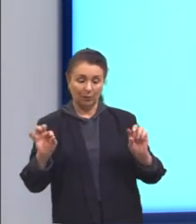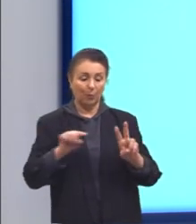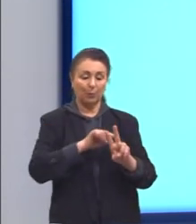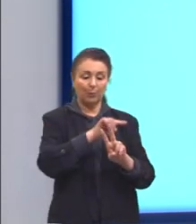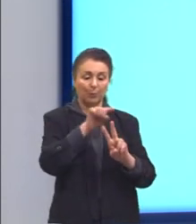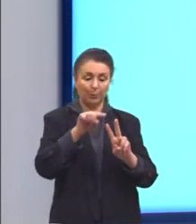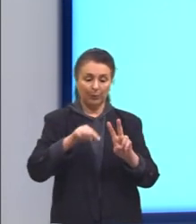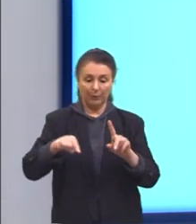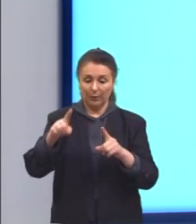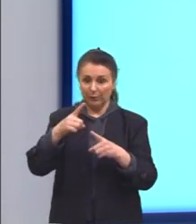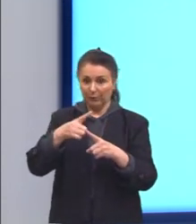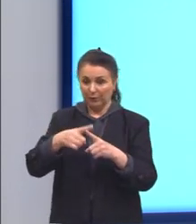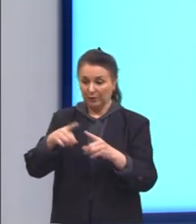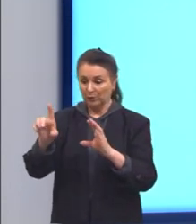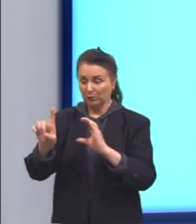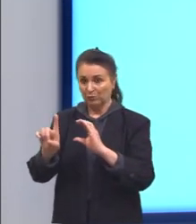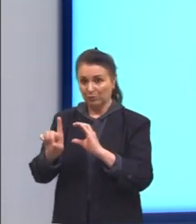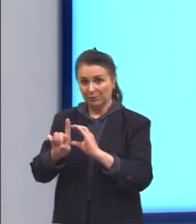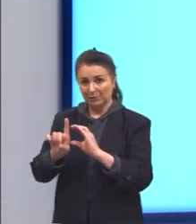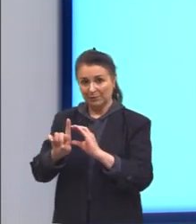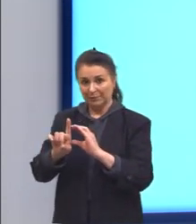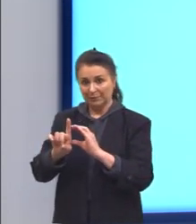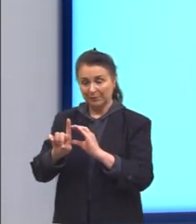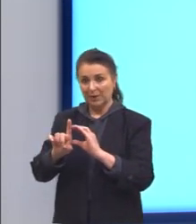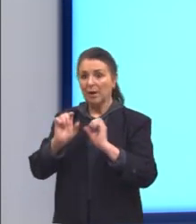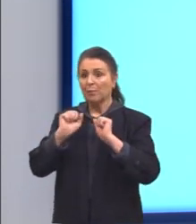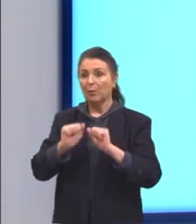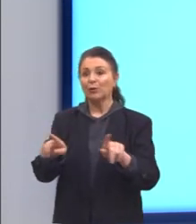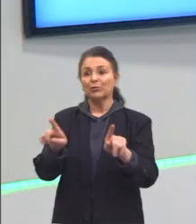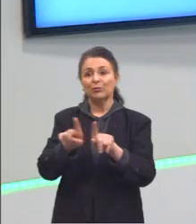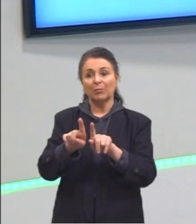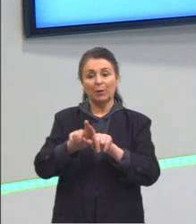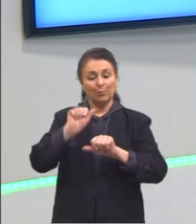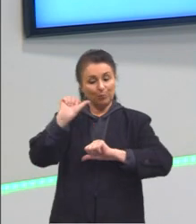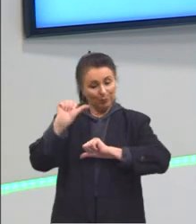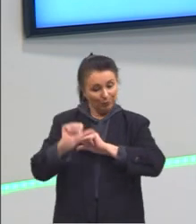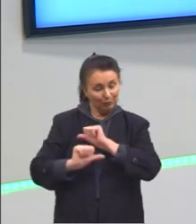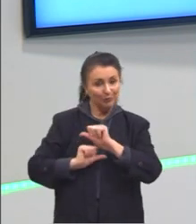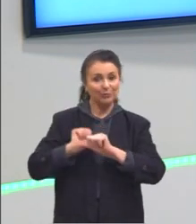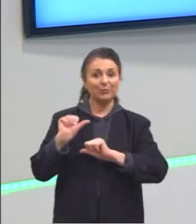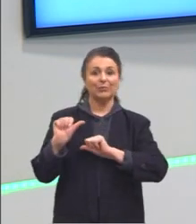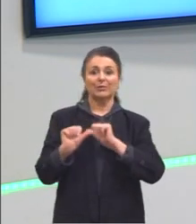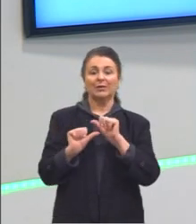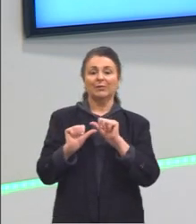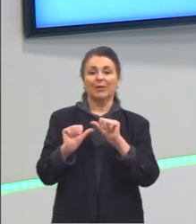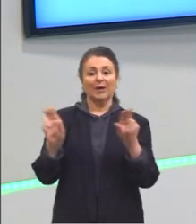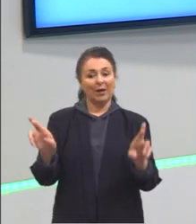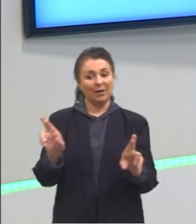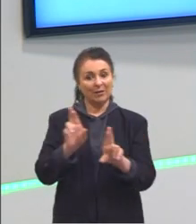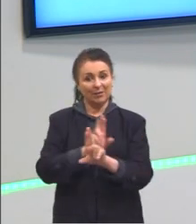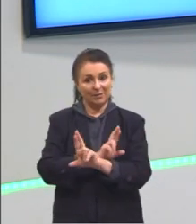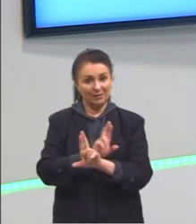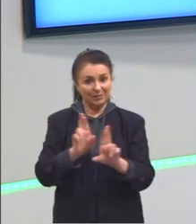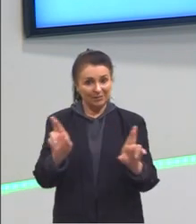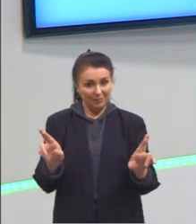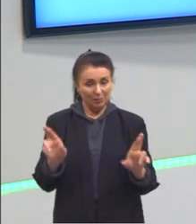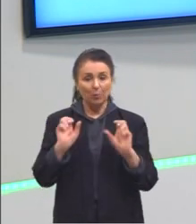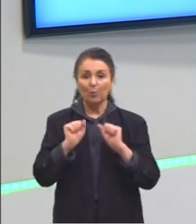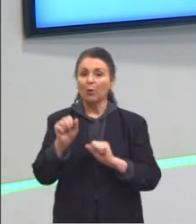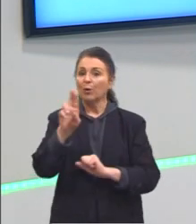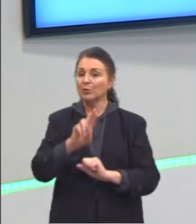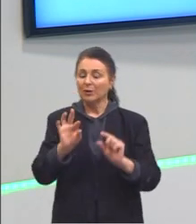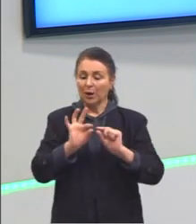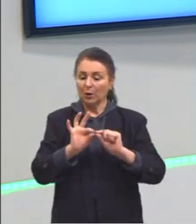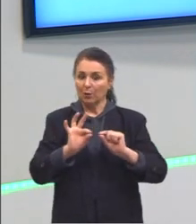vezes o diâmetro. Nós podemos ainda modificar um pouco essa relação, pode ser utilizado o